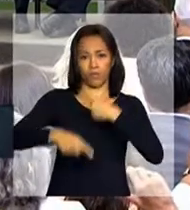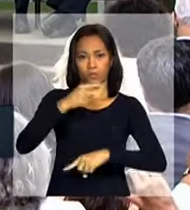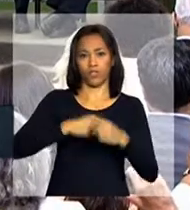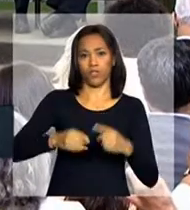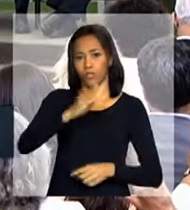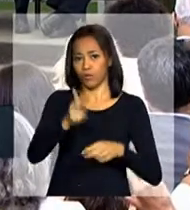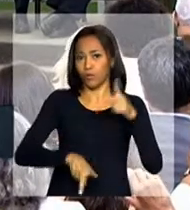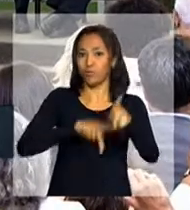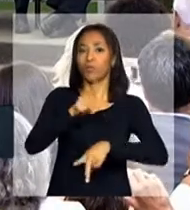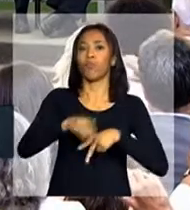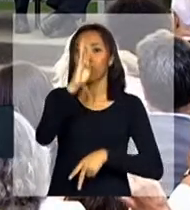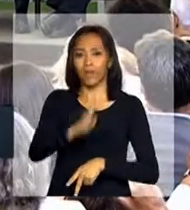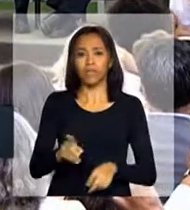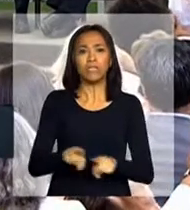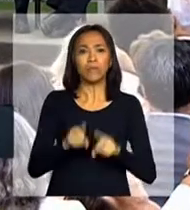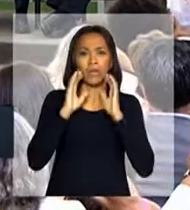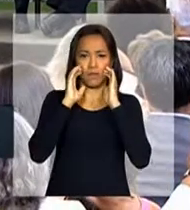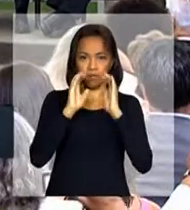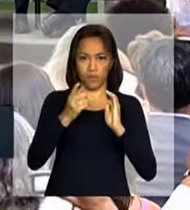honrar as mulheres.